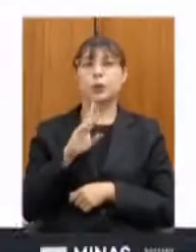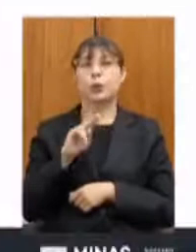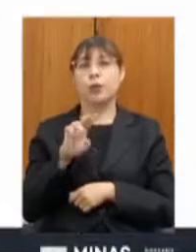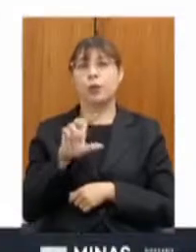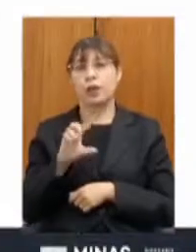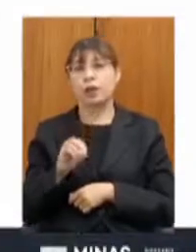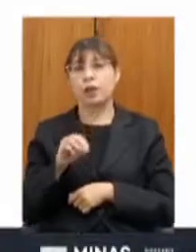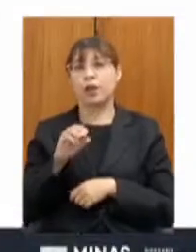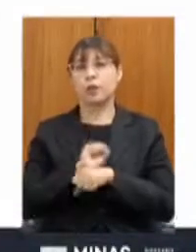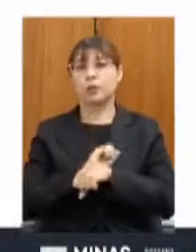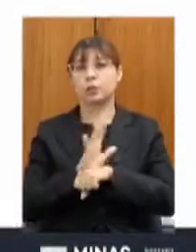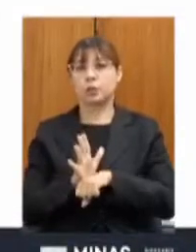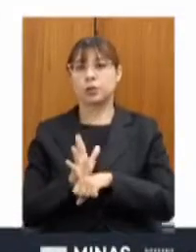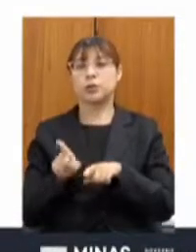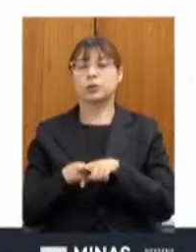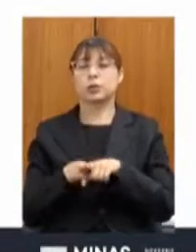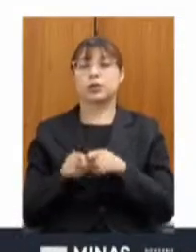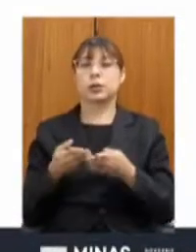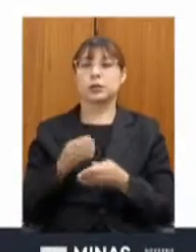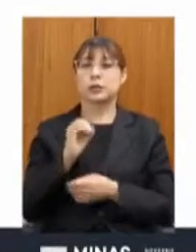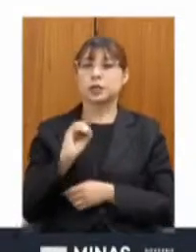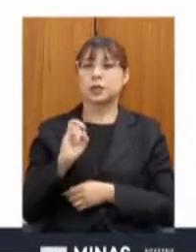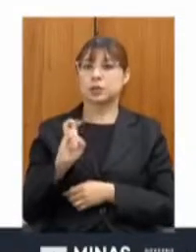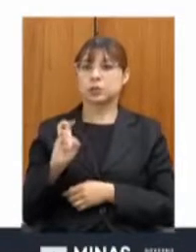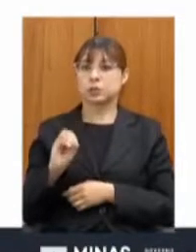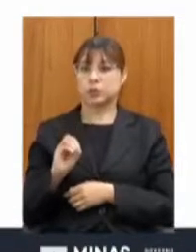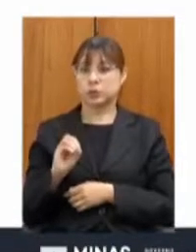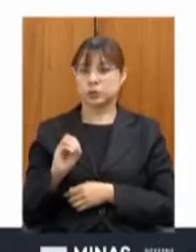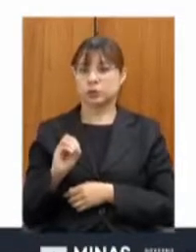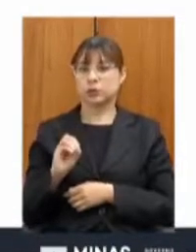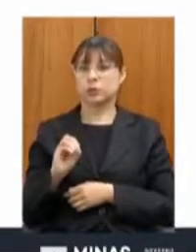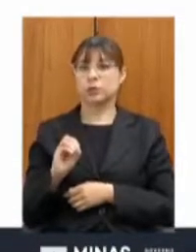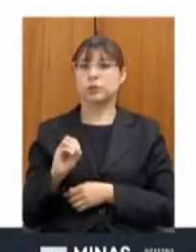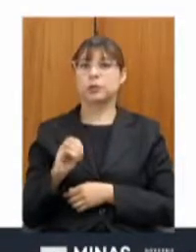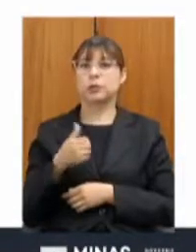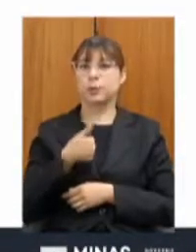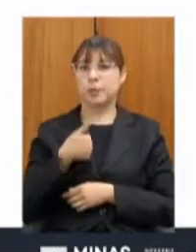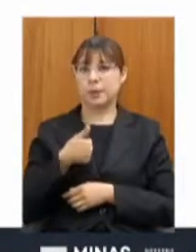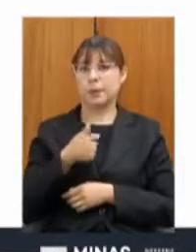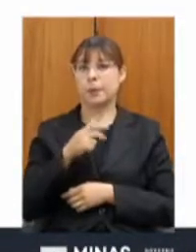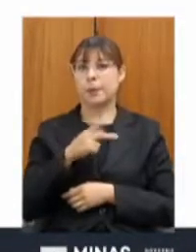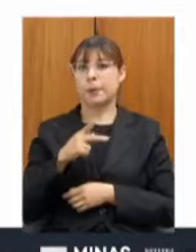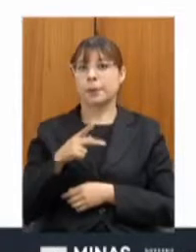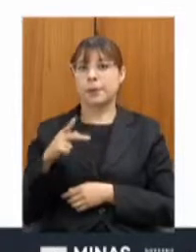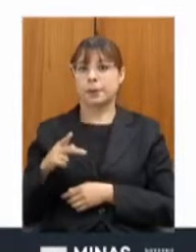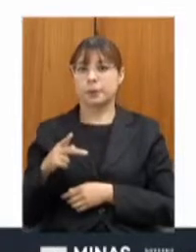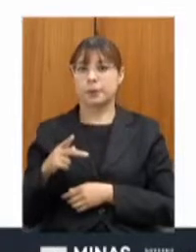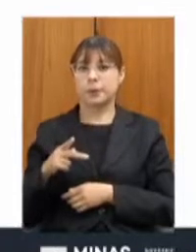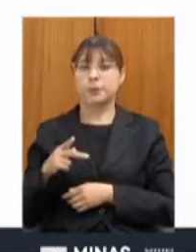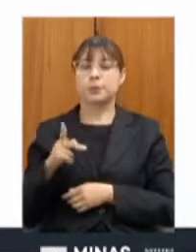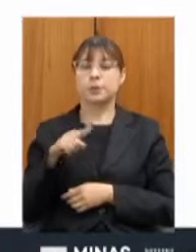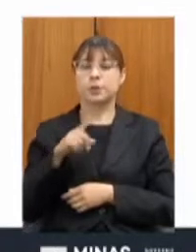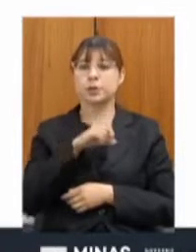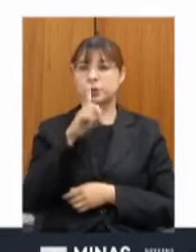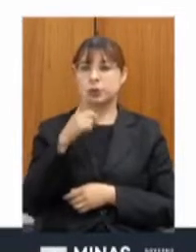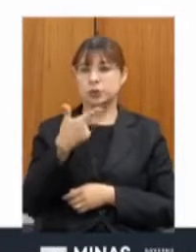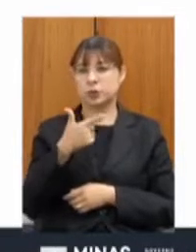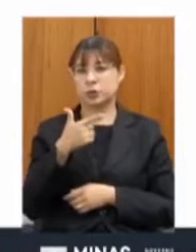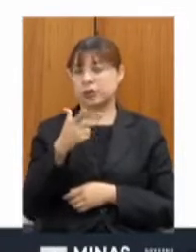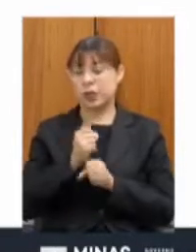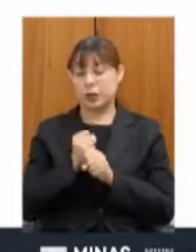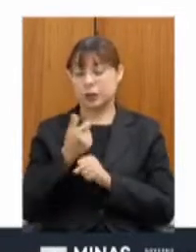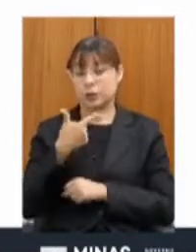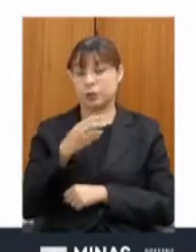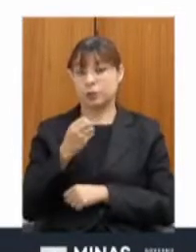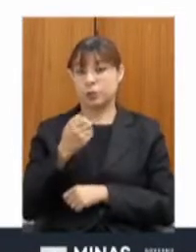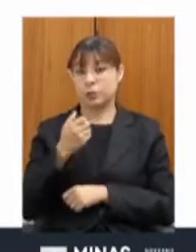Claros, e a 050, concessão que, a primeira PPP, que data de 2007, a gente sabe que, durante algum tempo, houve